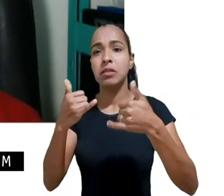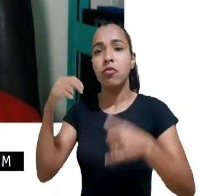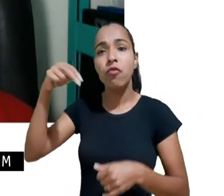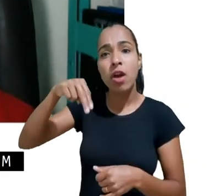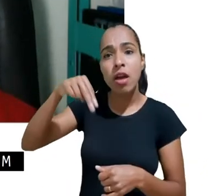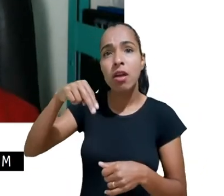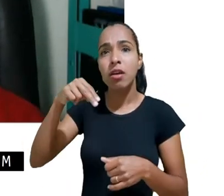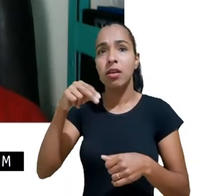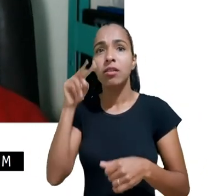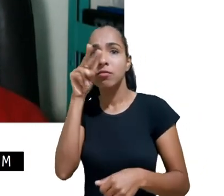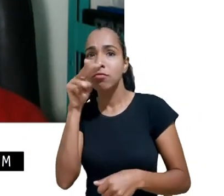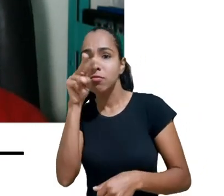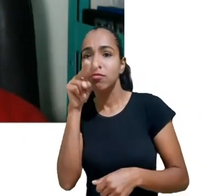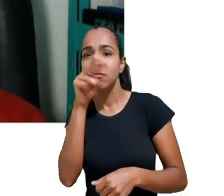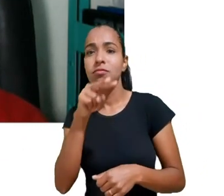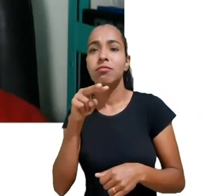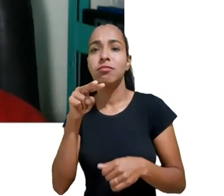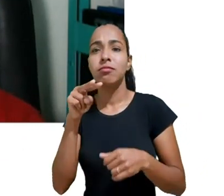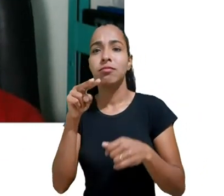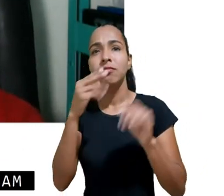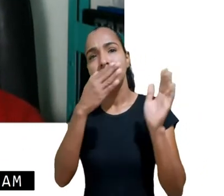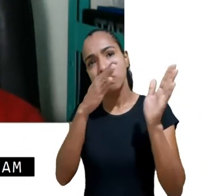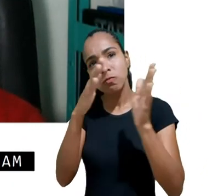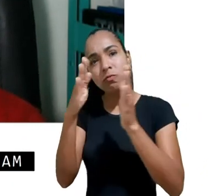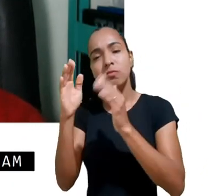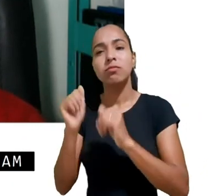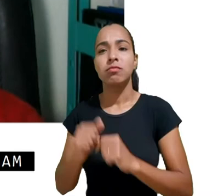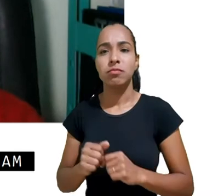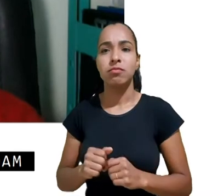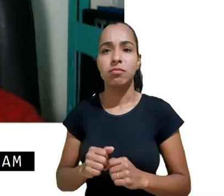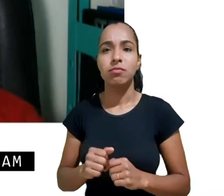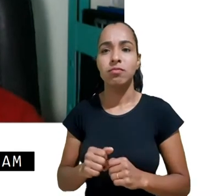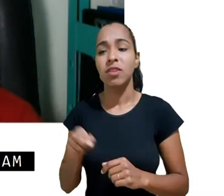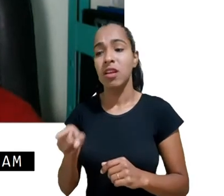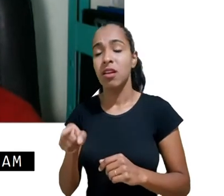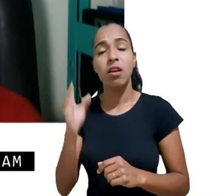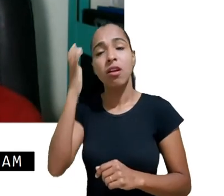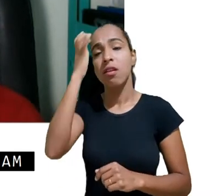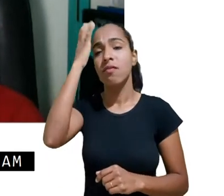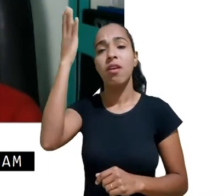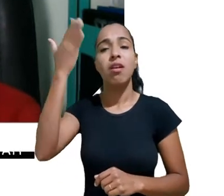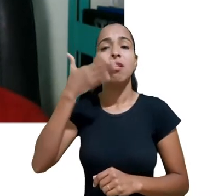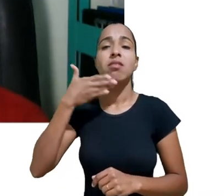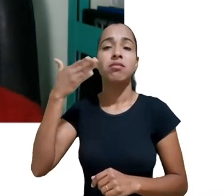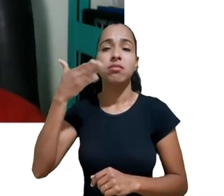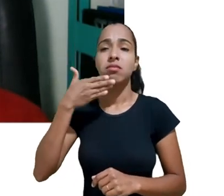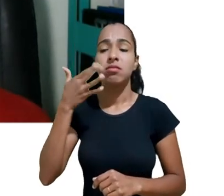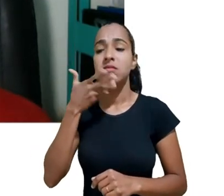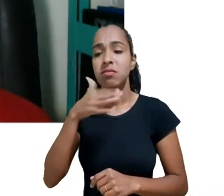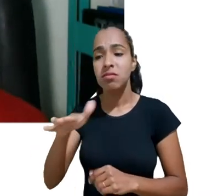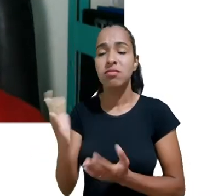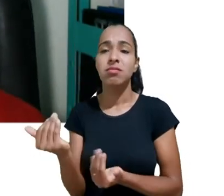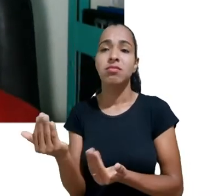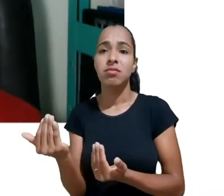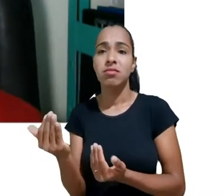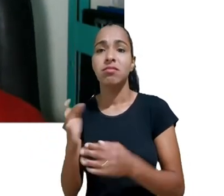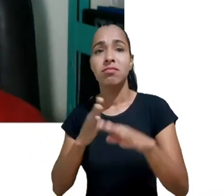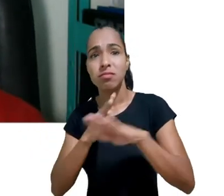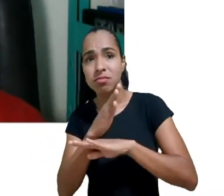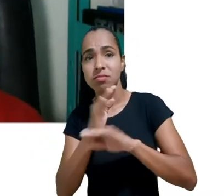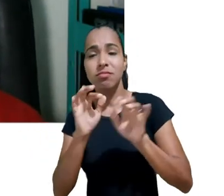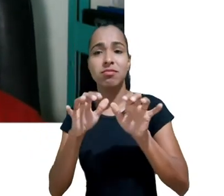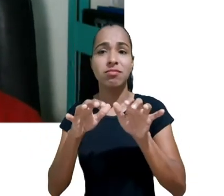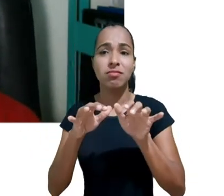o nosso senso comum se tornam facilmente acessíveis por crianças e adolescentes em ambientes de difícil controle por parte das